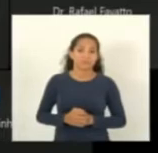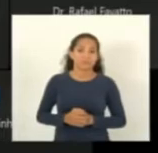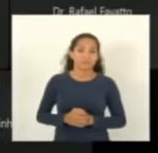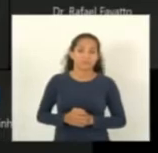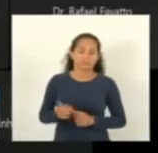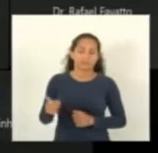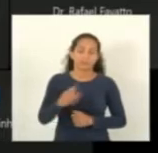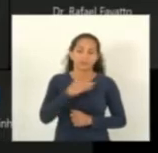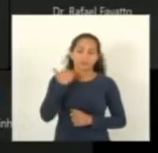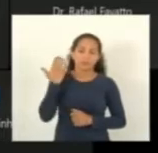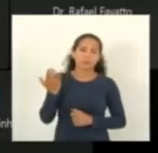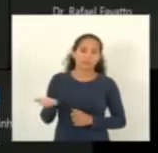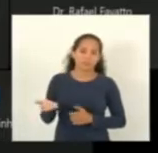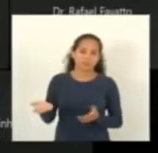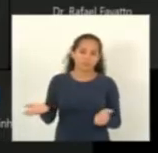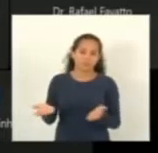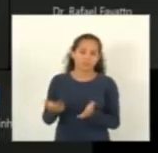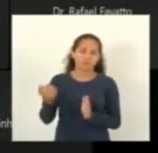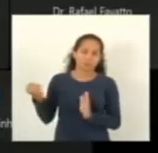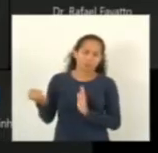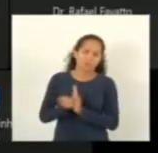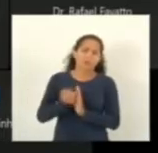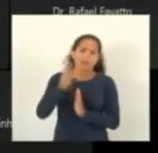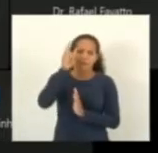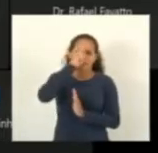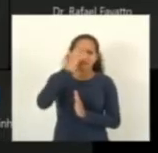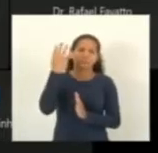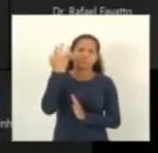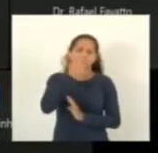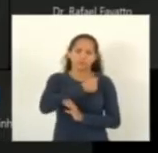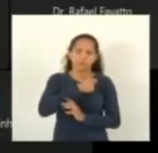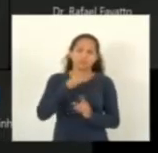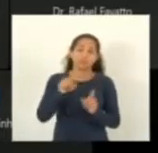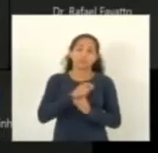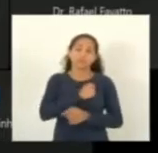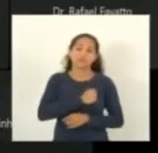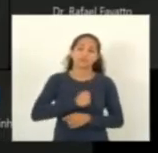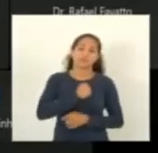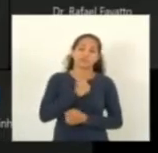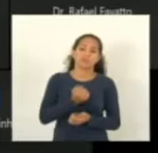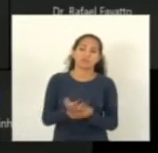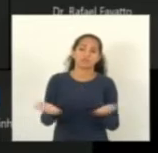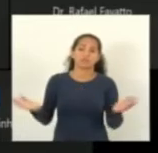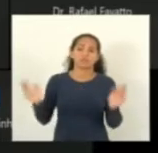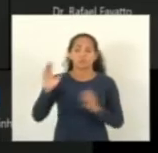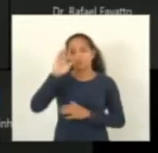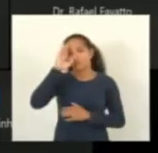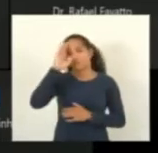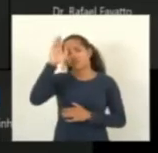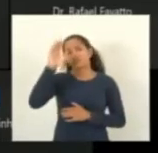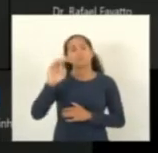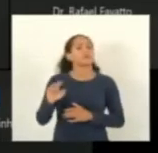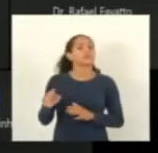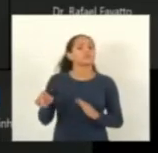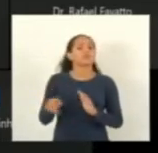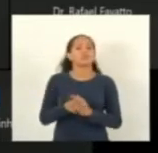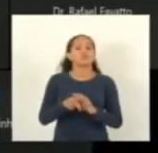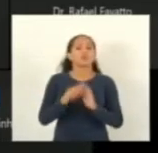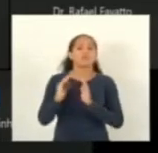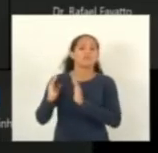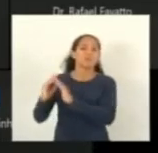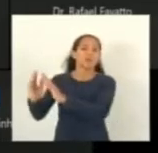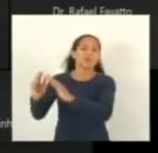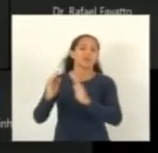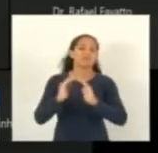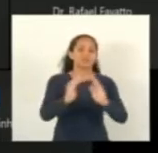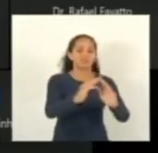partiu e certamente deixa um legado uma história muito bonita e muita saudade principalmente especialmente aos moradores